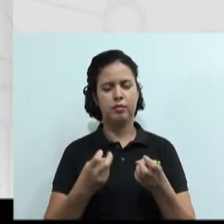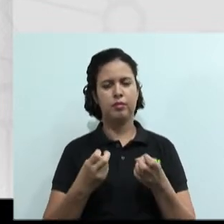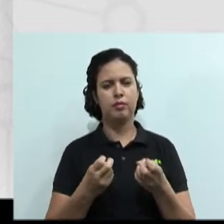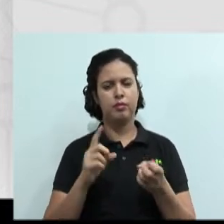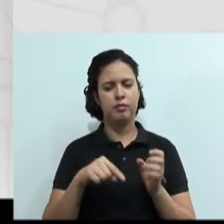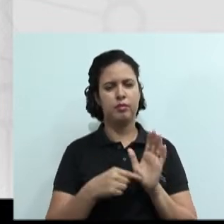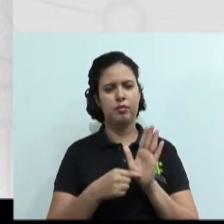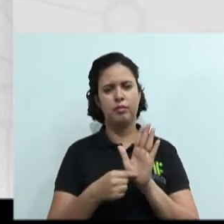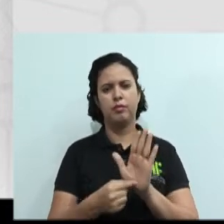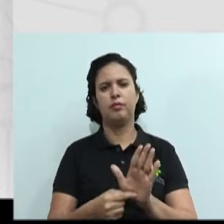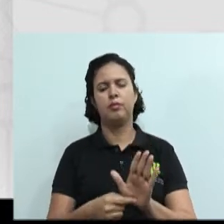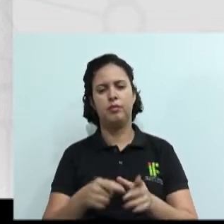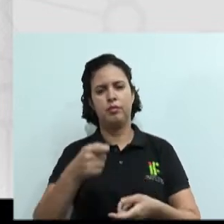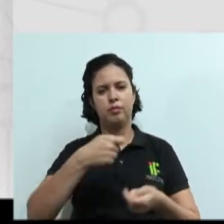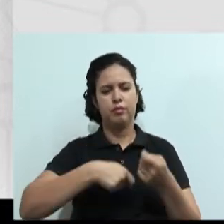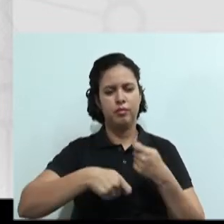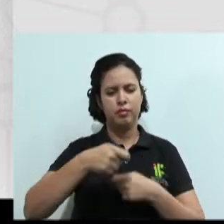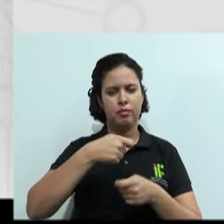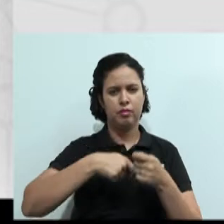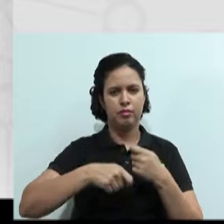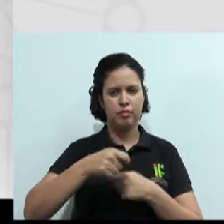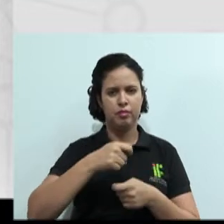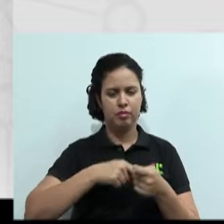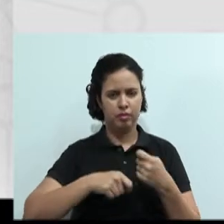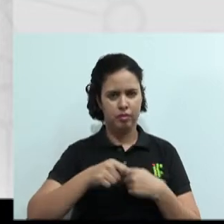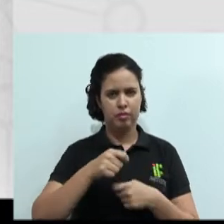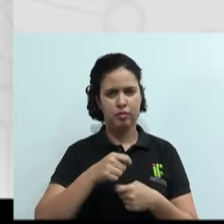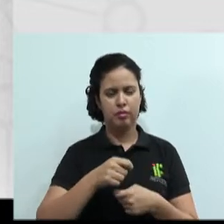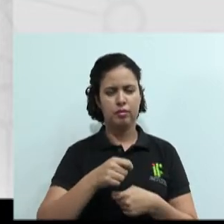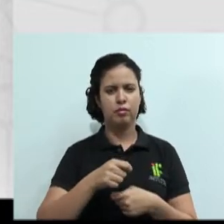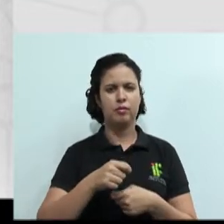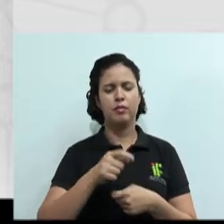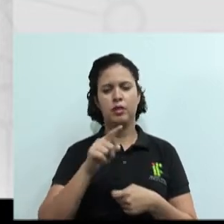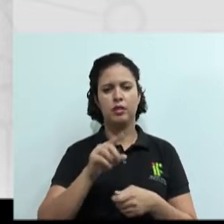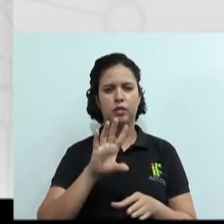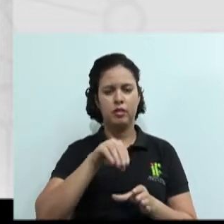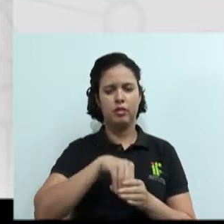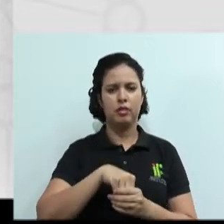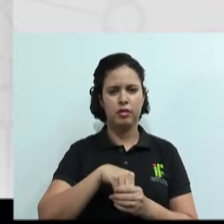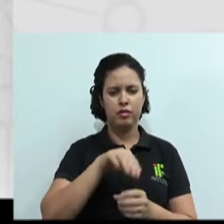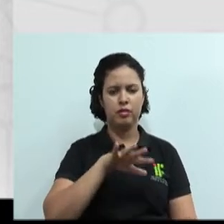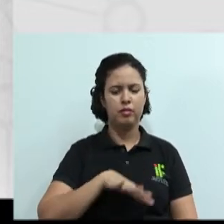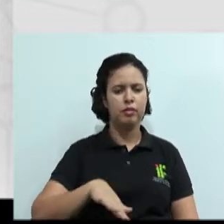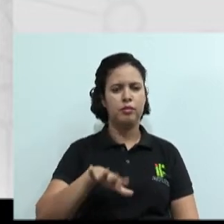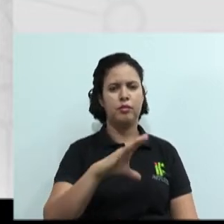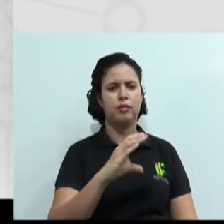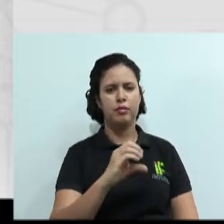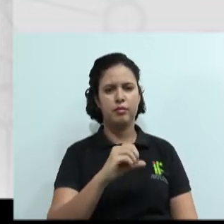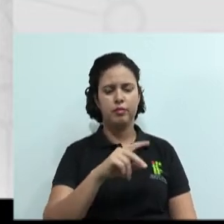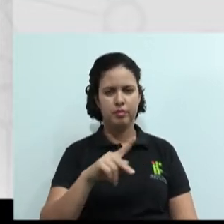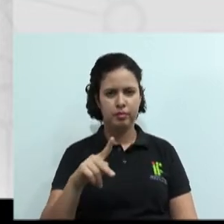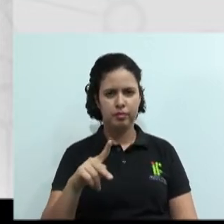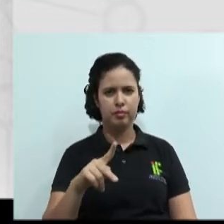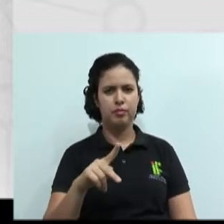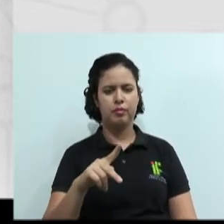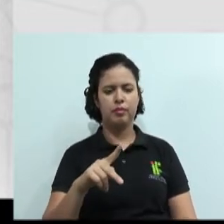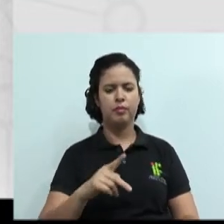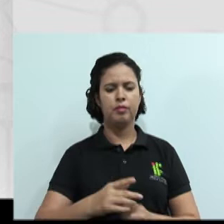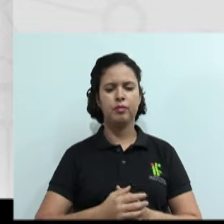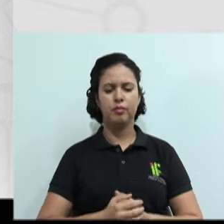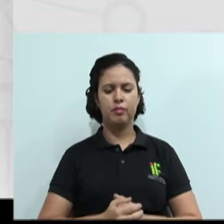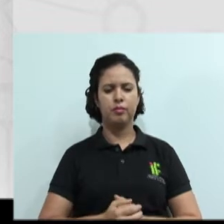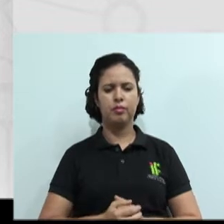dando exemplos aí de negociação para que você possa aplicar dentro do âmbito de uma cooperativa, dentro de uma cooperação aí.